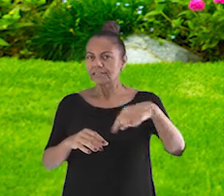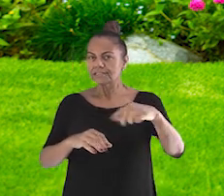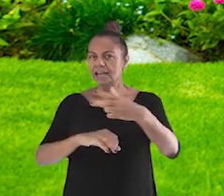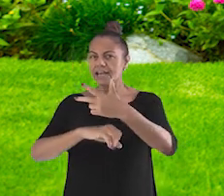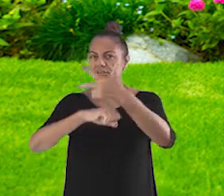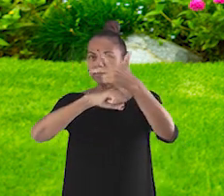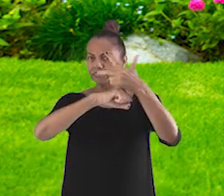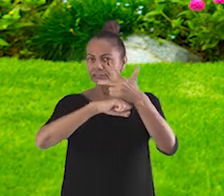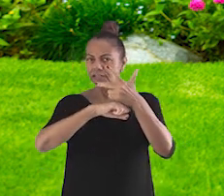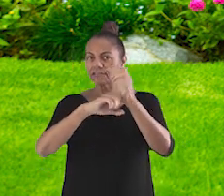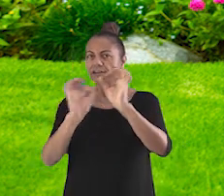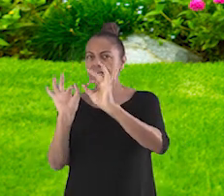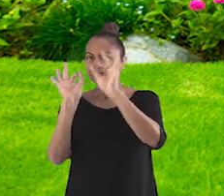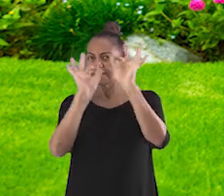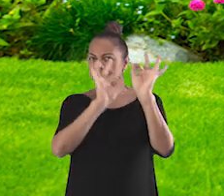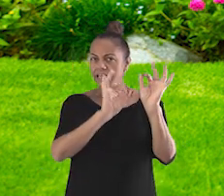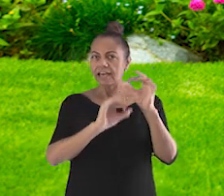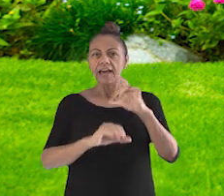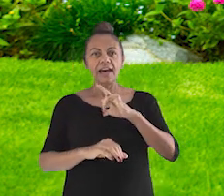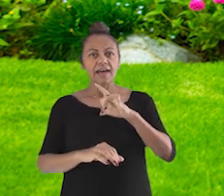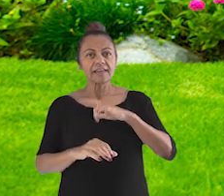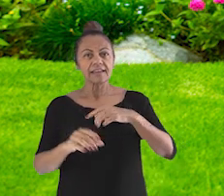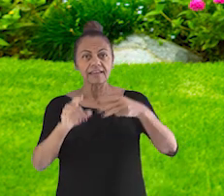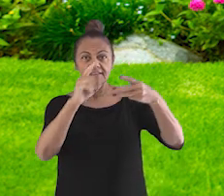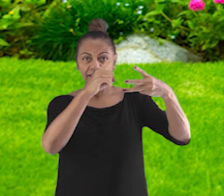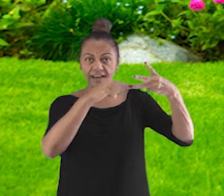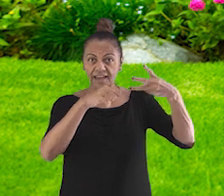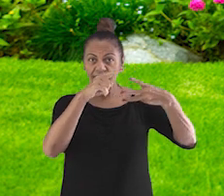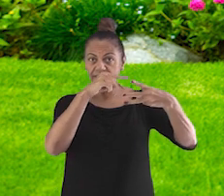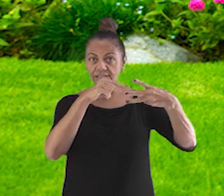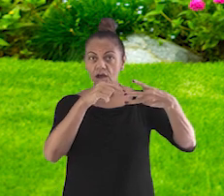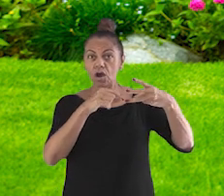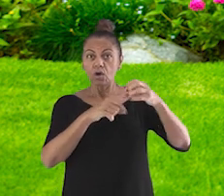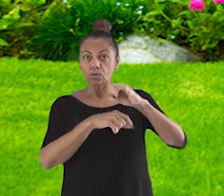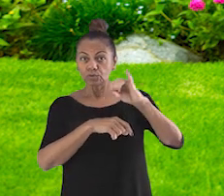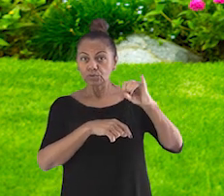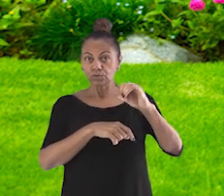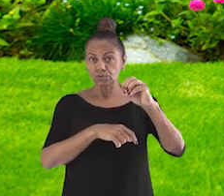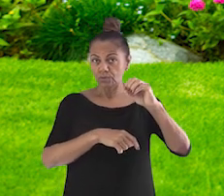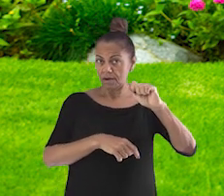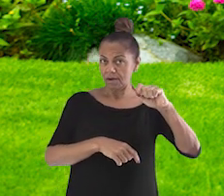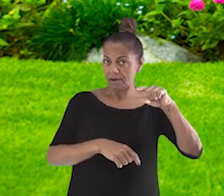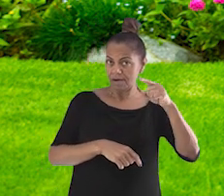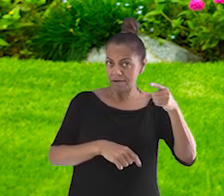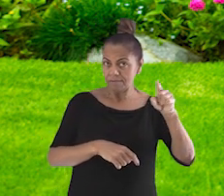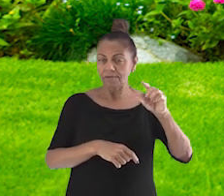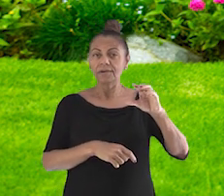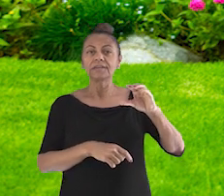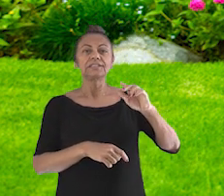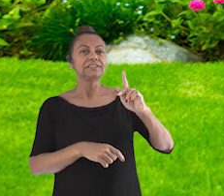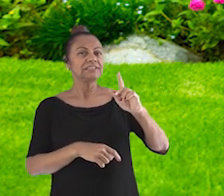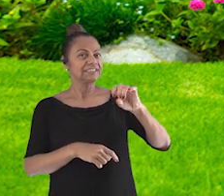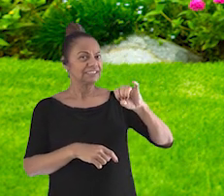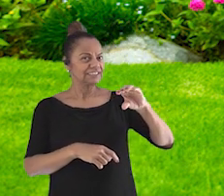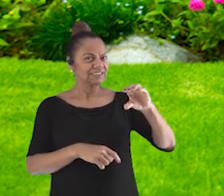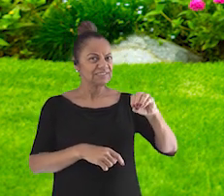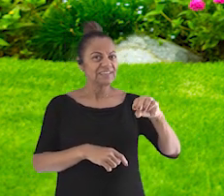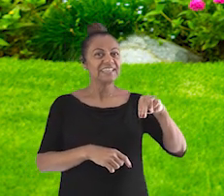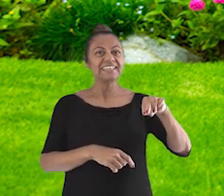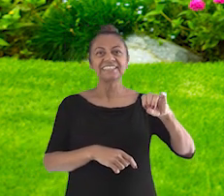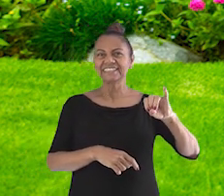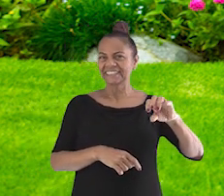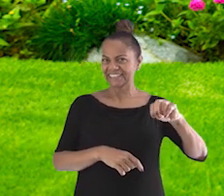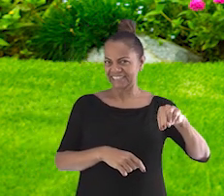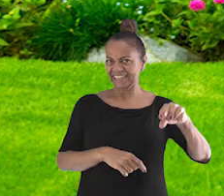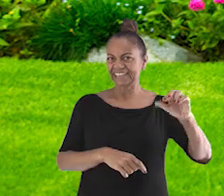verem. Um vídeo em que o João, o Chico, a Duda e a Nina estão observando algumas coisas no quintal